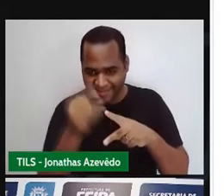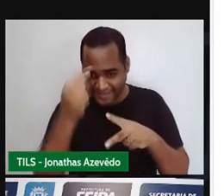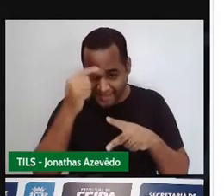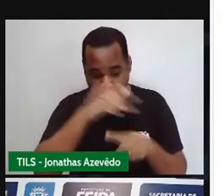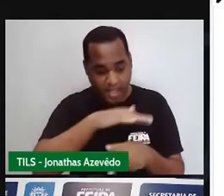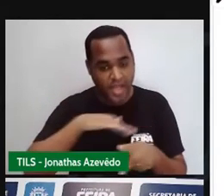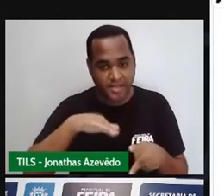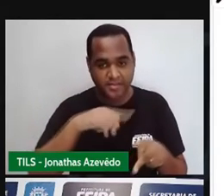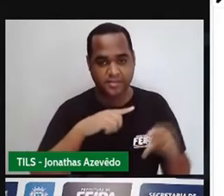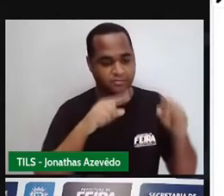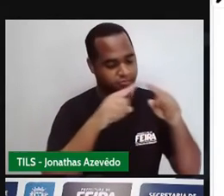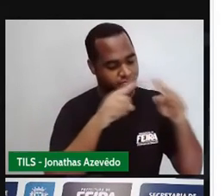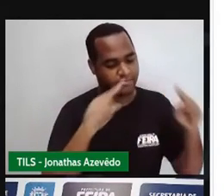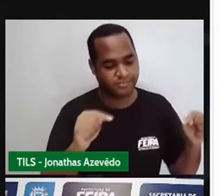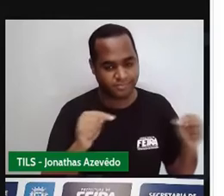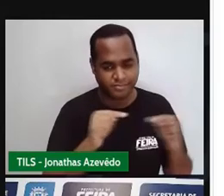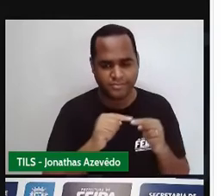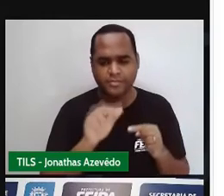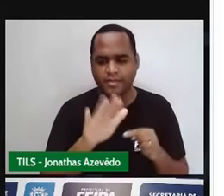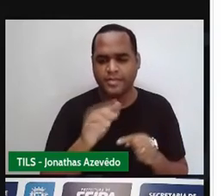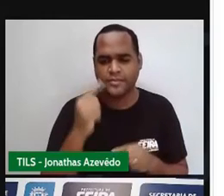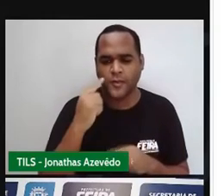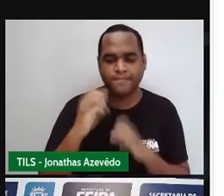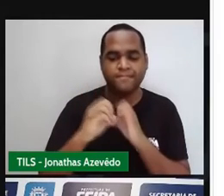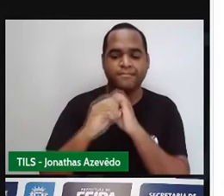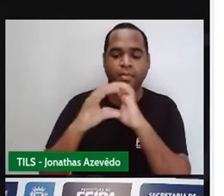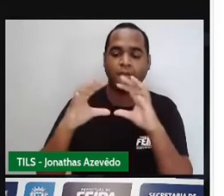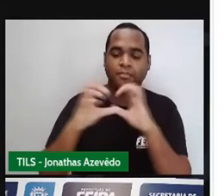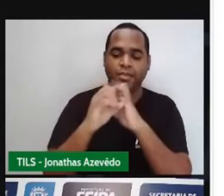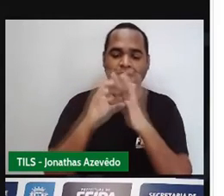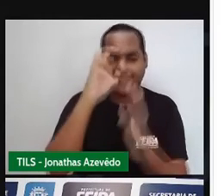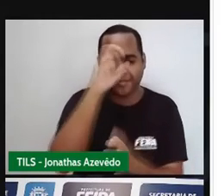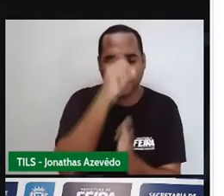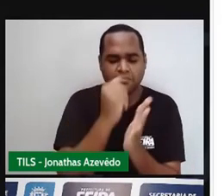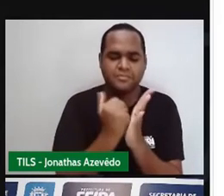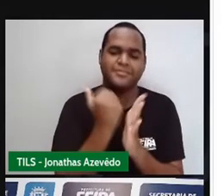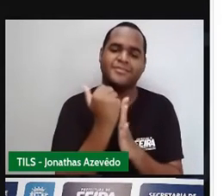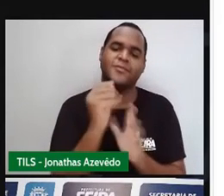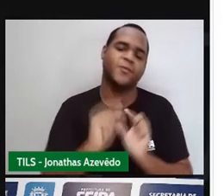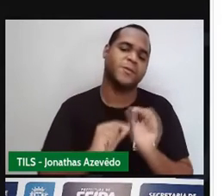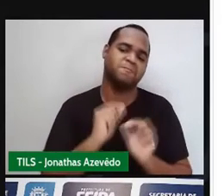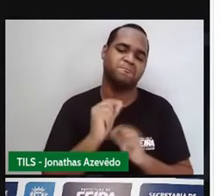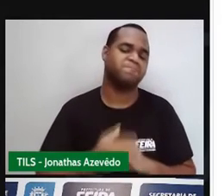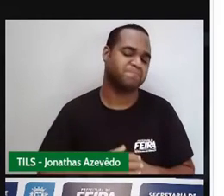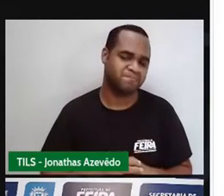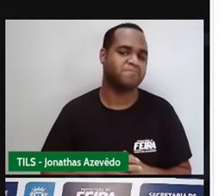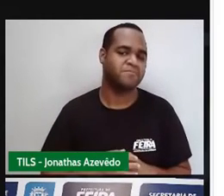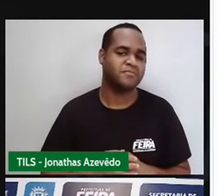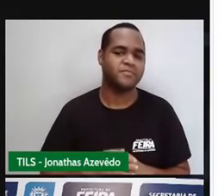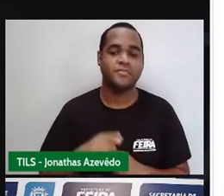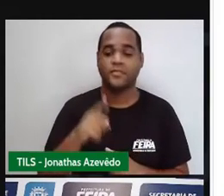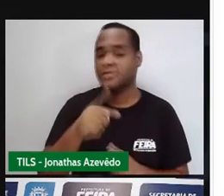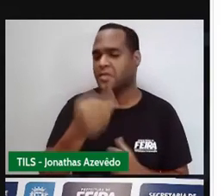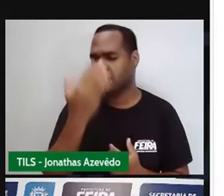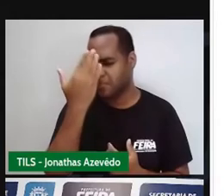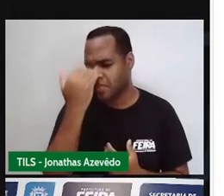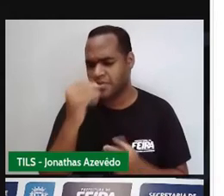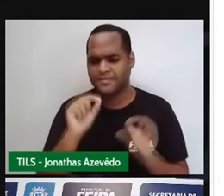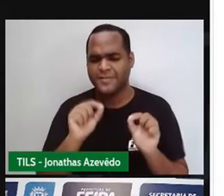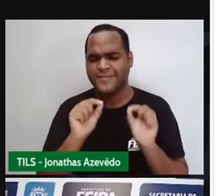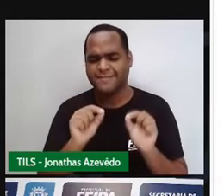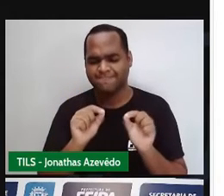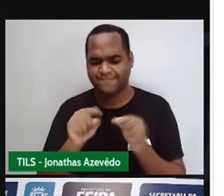o lance que a gente precisa descobrir é qual é o motivo que faz com que a área